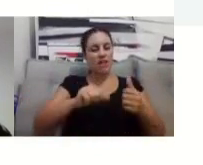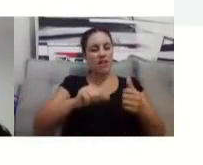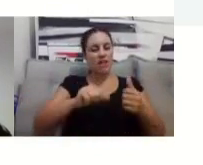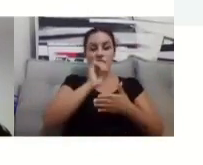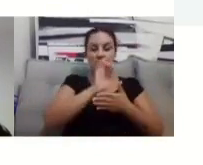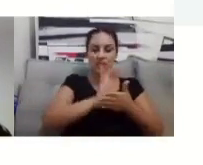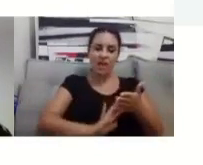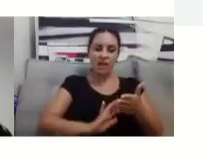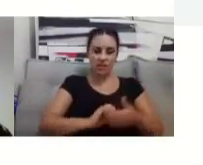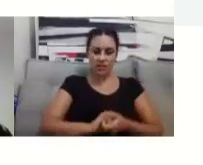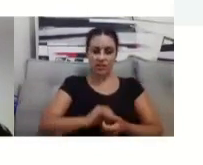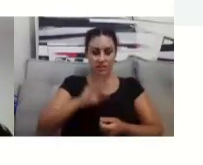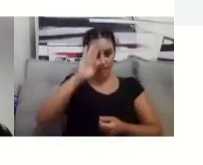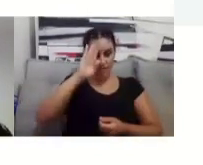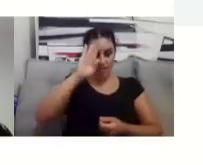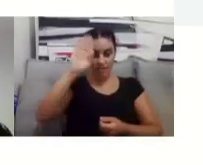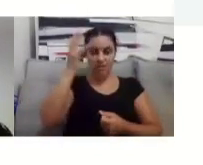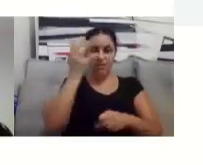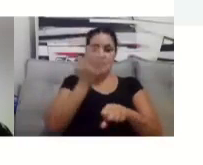AD agora, tá bom?